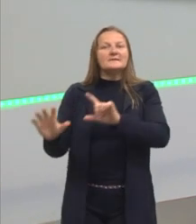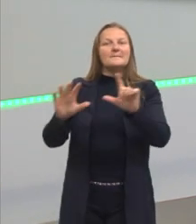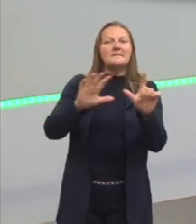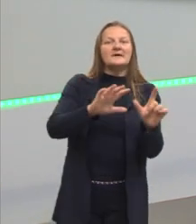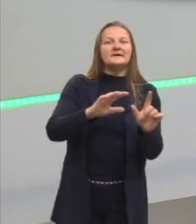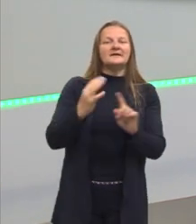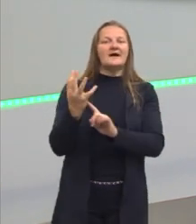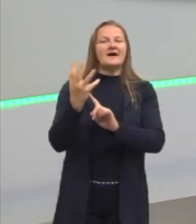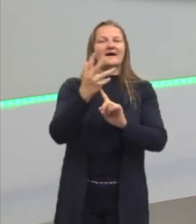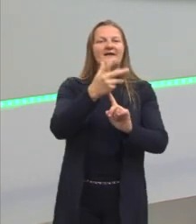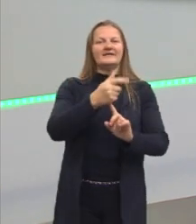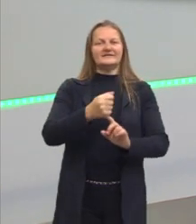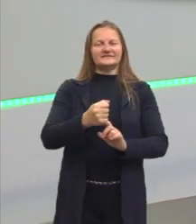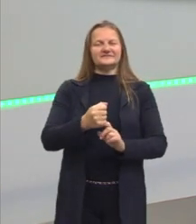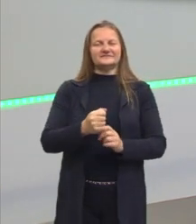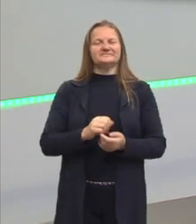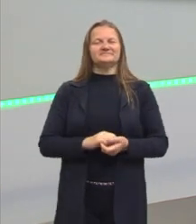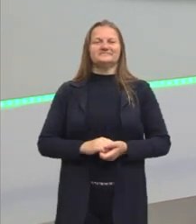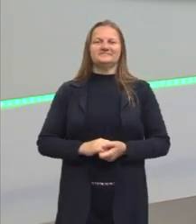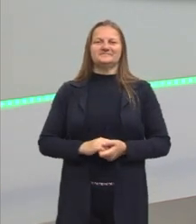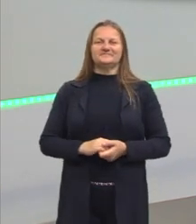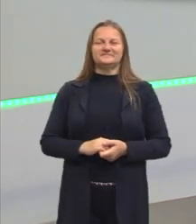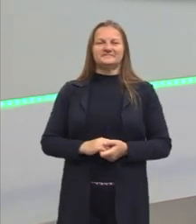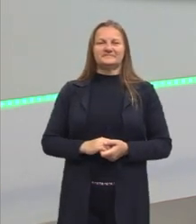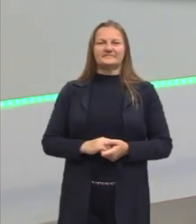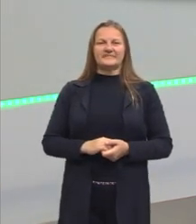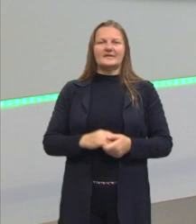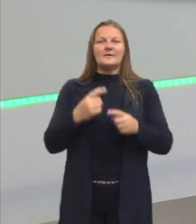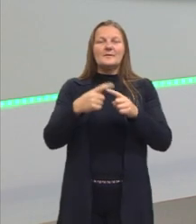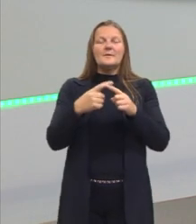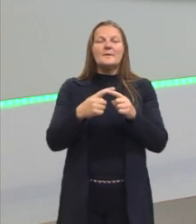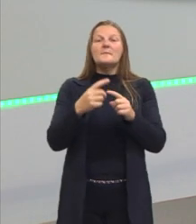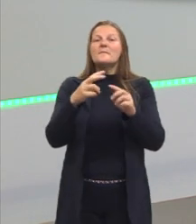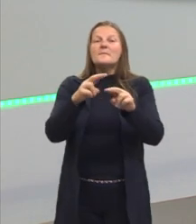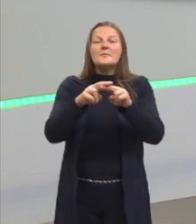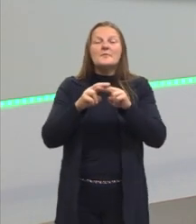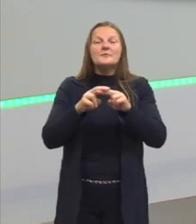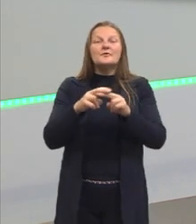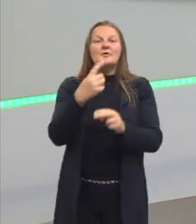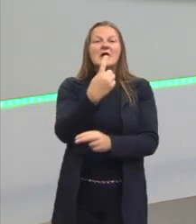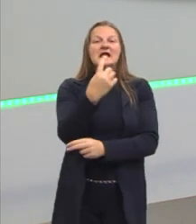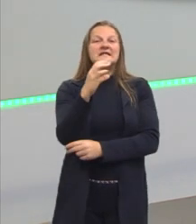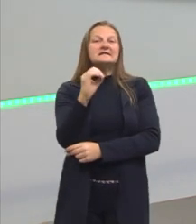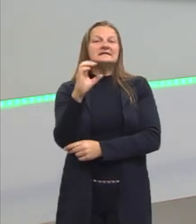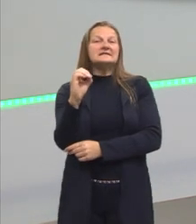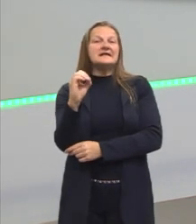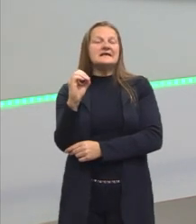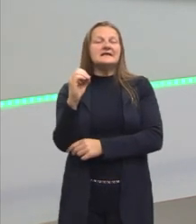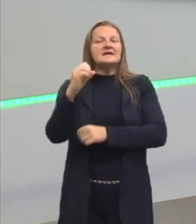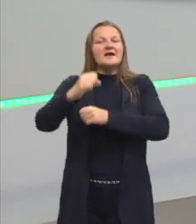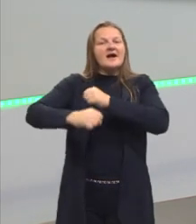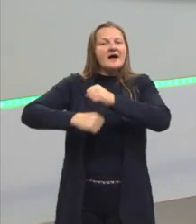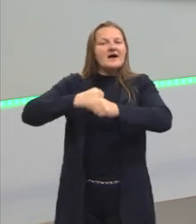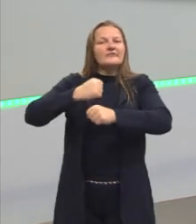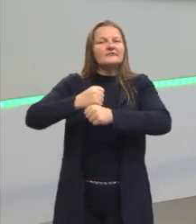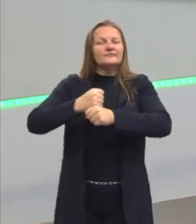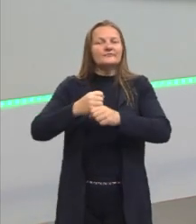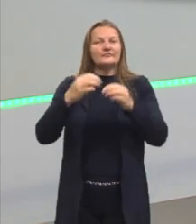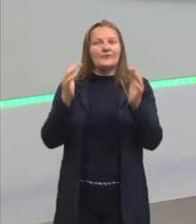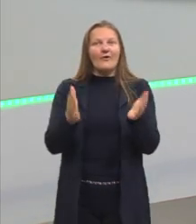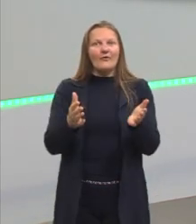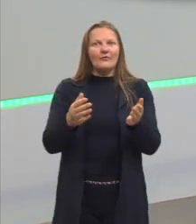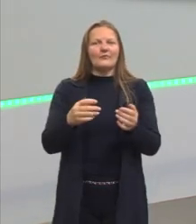que é a nossa próxima aula, né? Nós vamos falar aí sobre esse centenário da Semana de Arte Moderna, que está ocorrendo esse ano, certo?